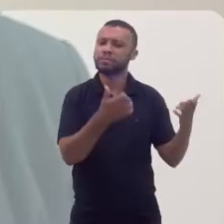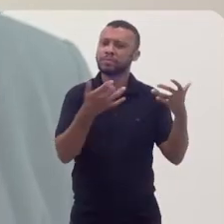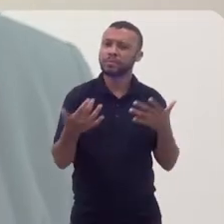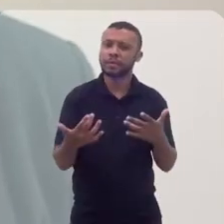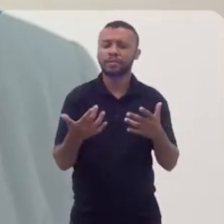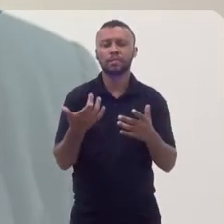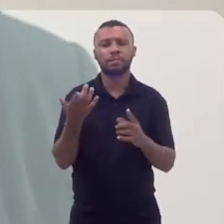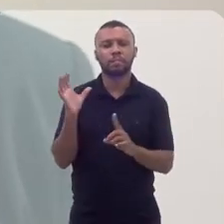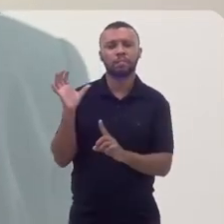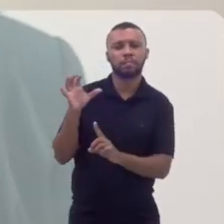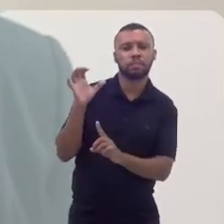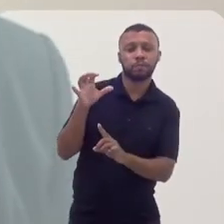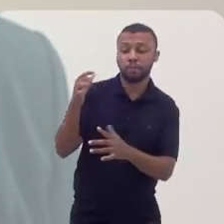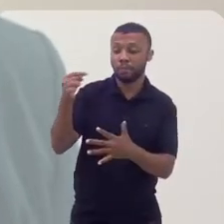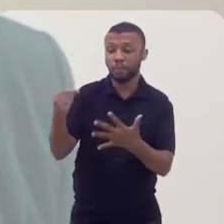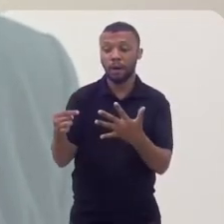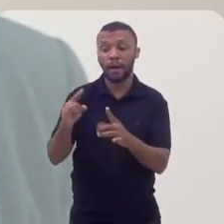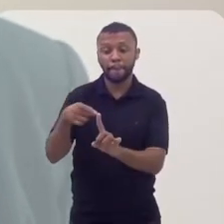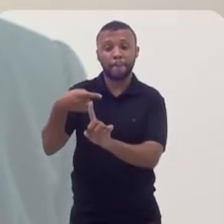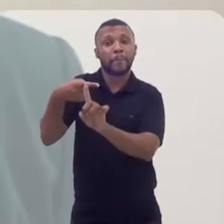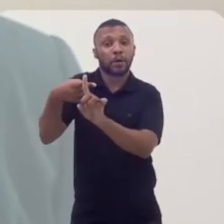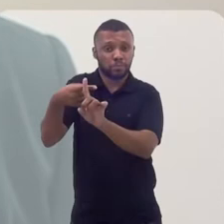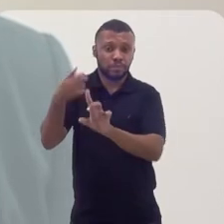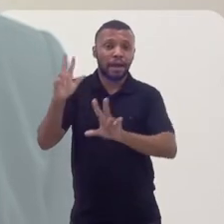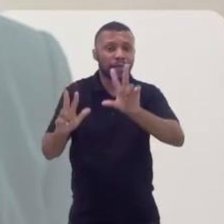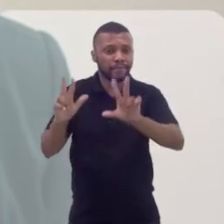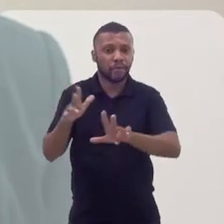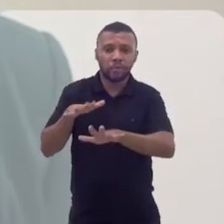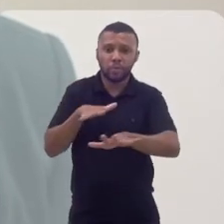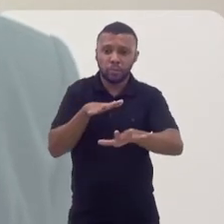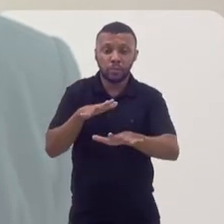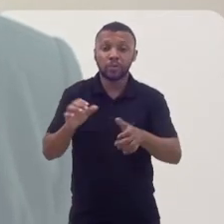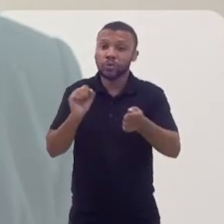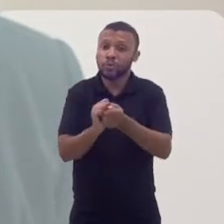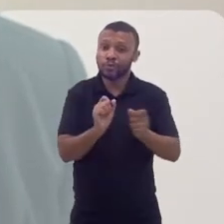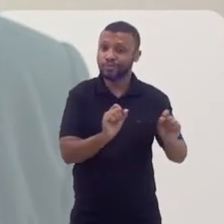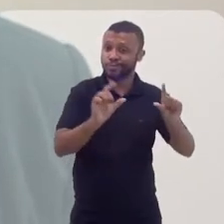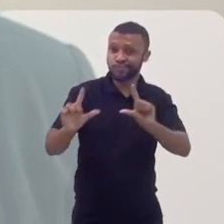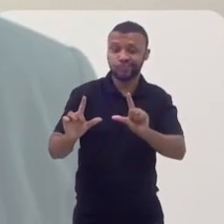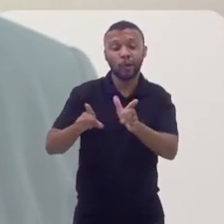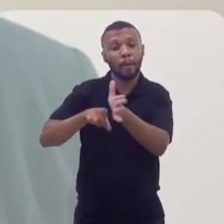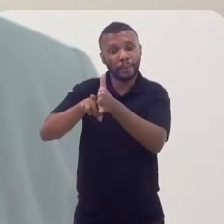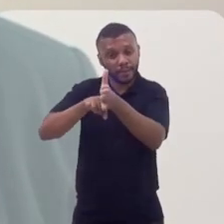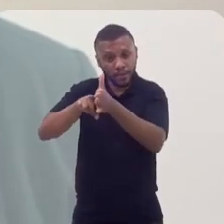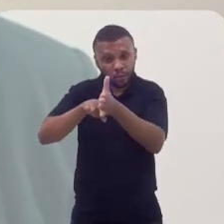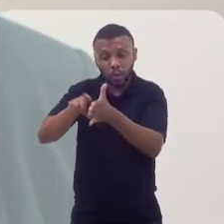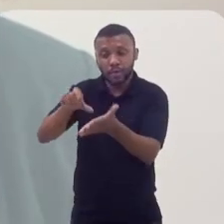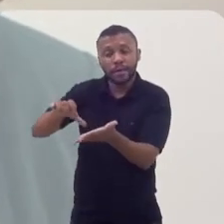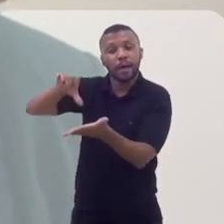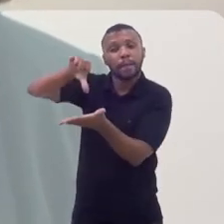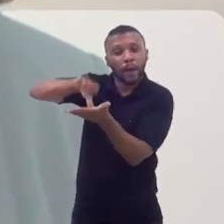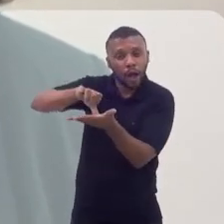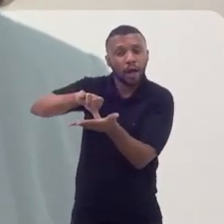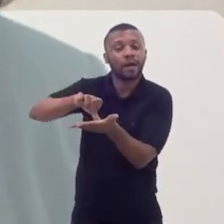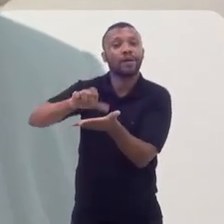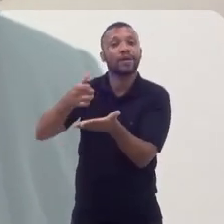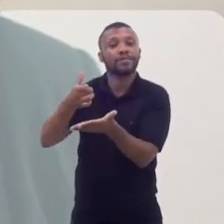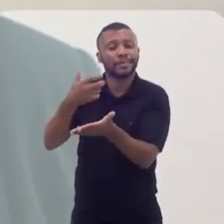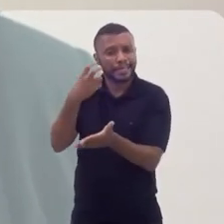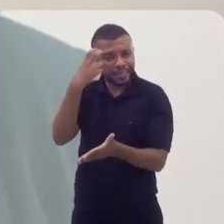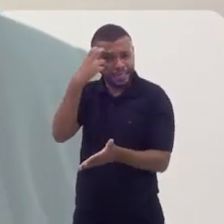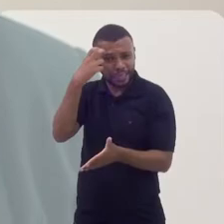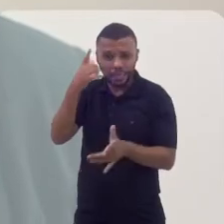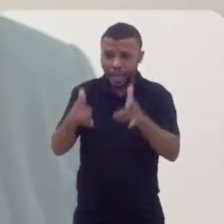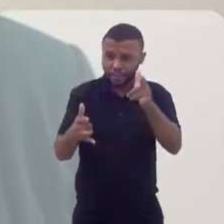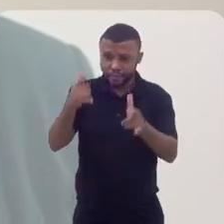Para falar sobre esses impactos e a importância do carnaval de rua, está aqui comigo o pesquisador do Laboratório de Inteligência Artificial da Unirio, Gabriel